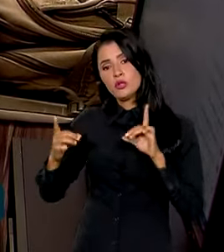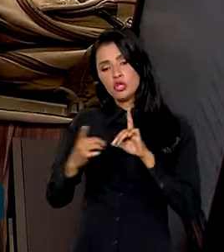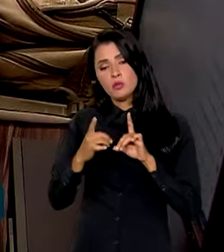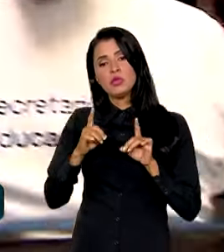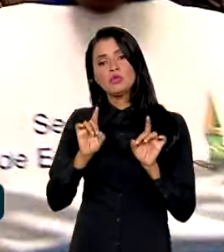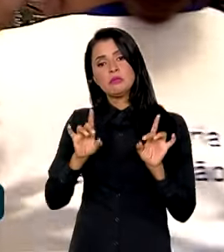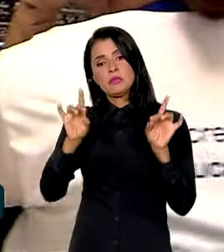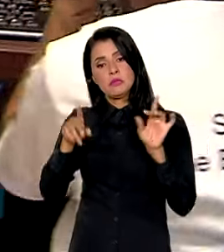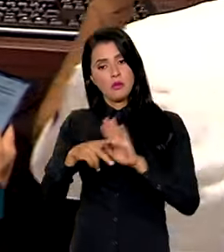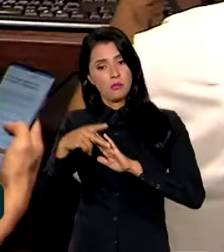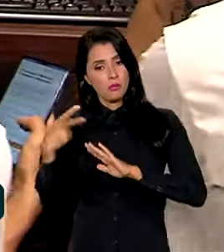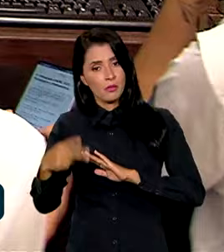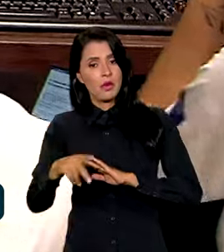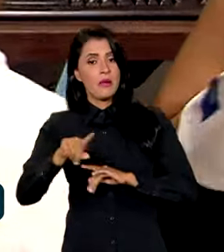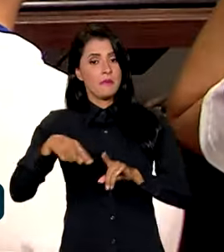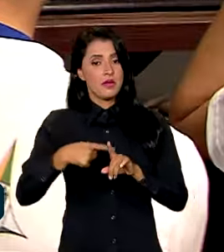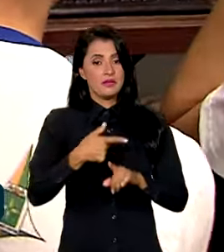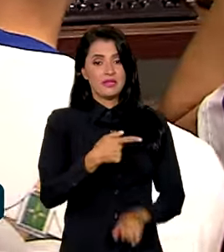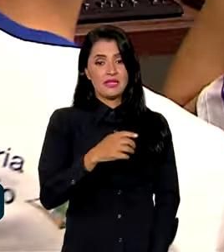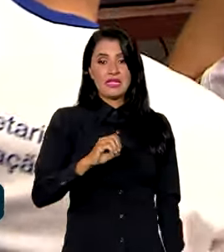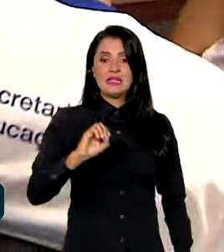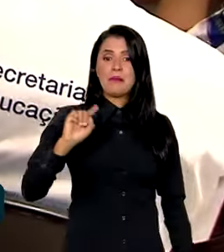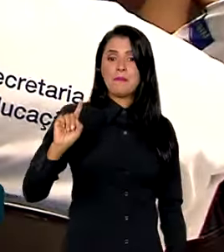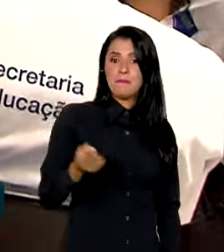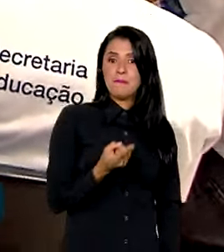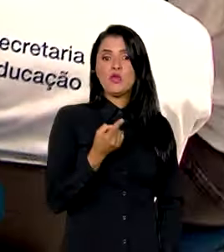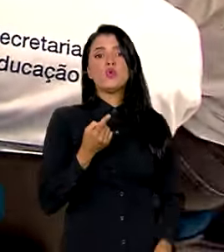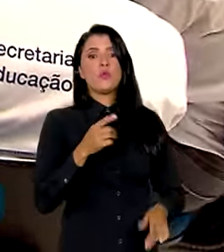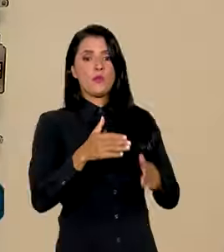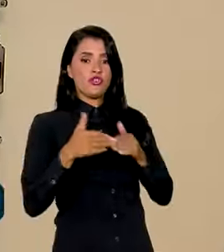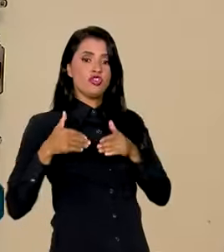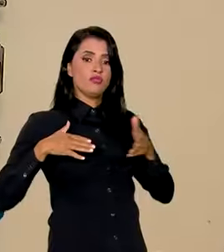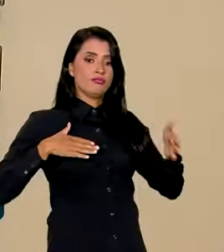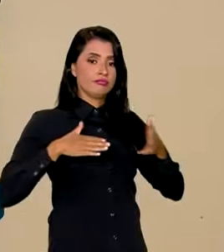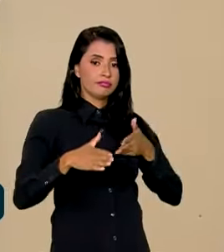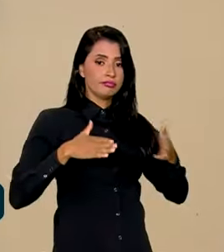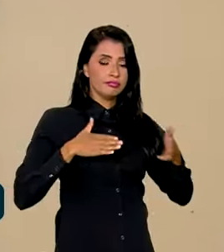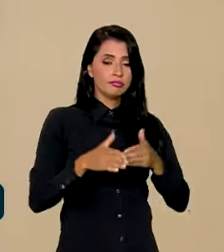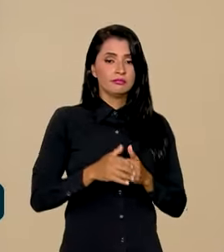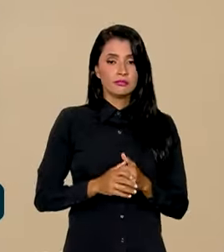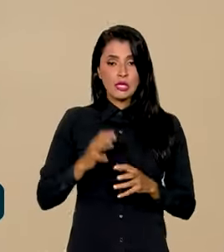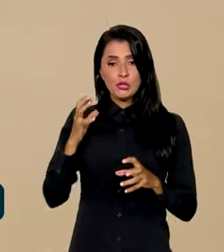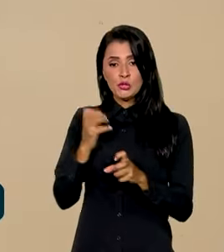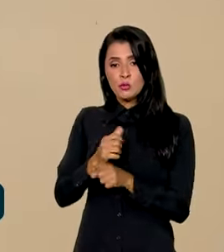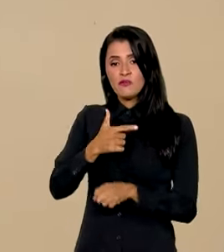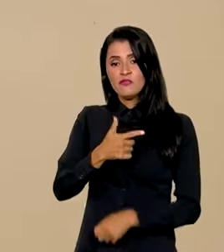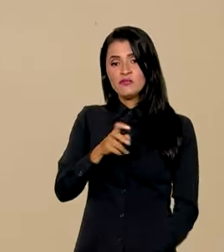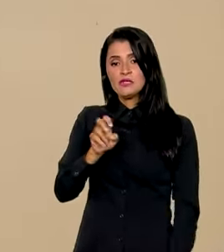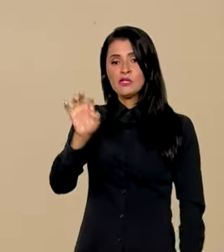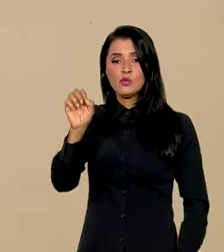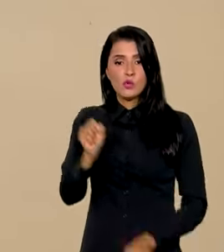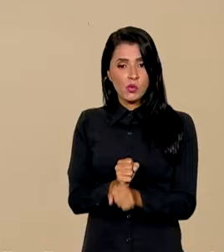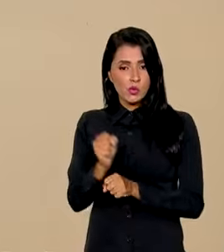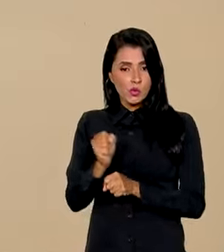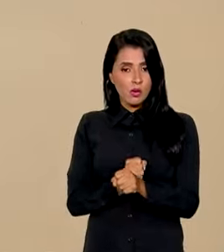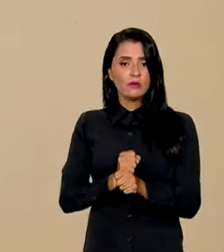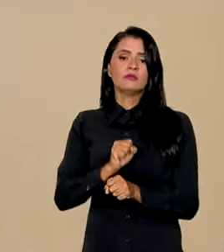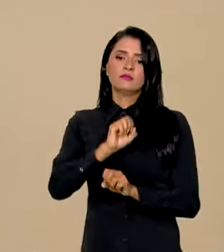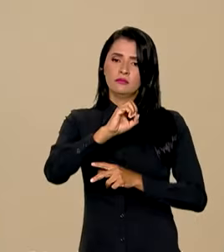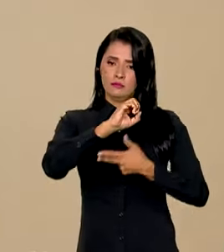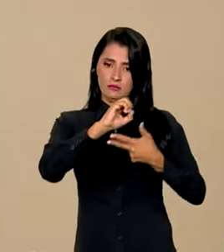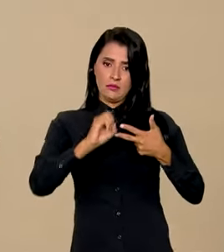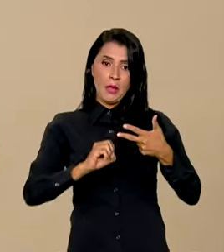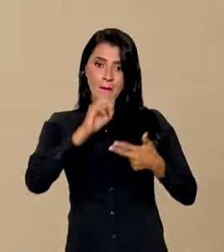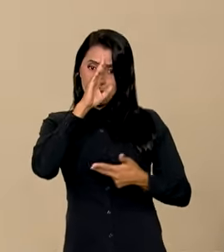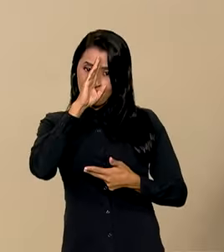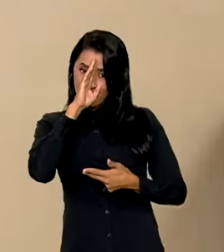especializados e 70 mil pedidos de acessibilidade. Ao completar 25 anos, o Enem continua sendo a